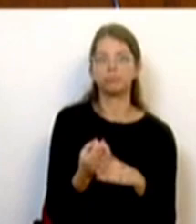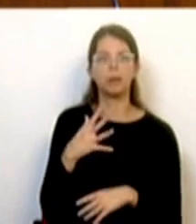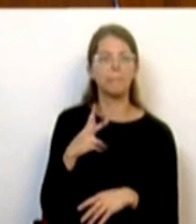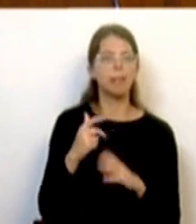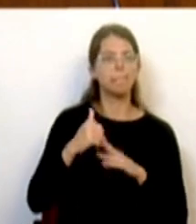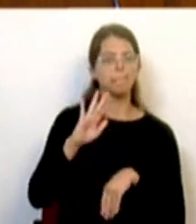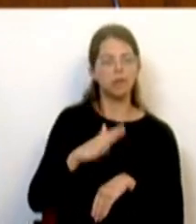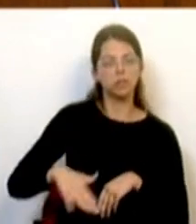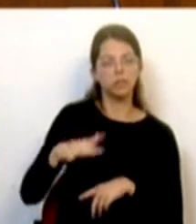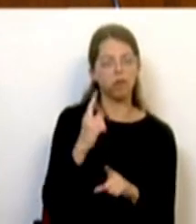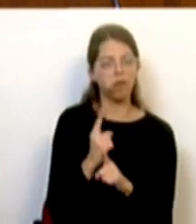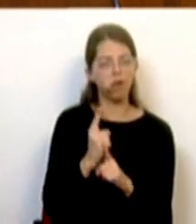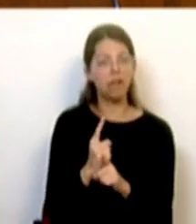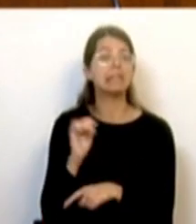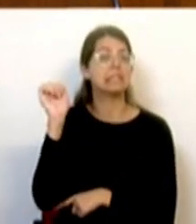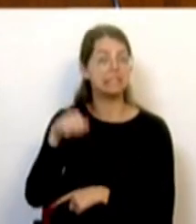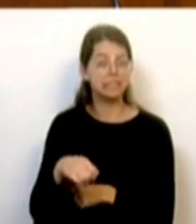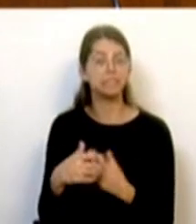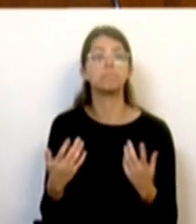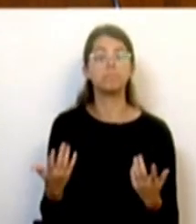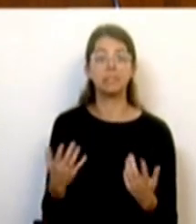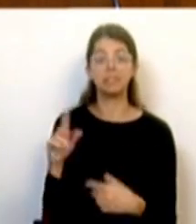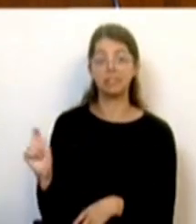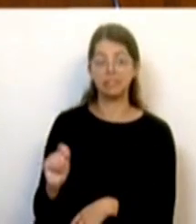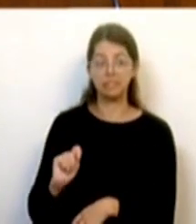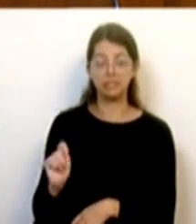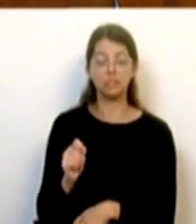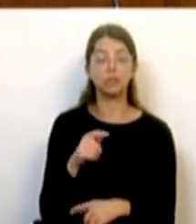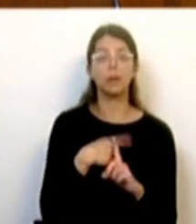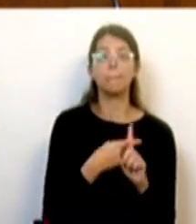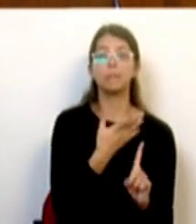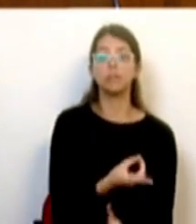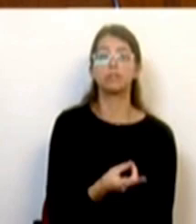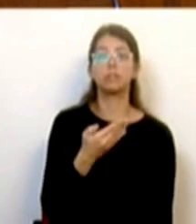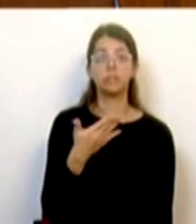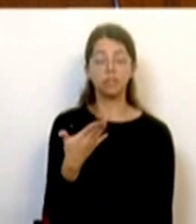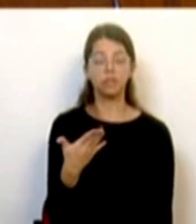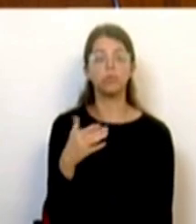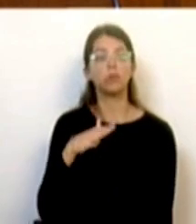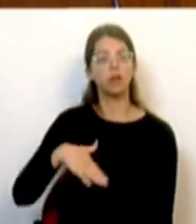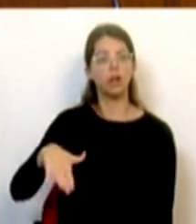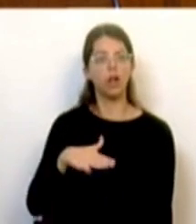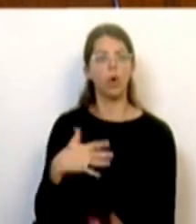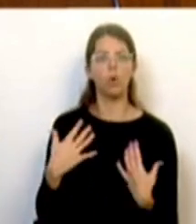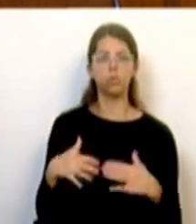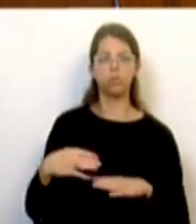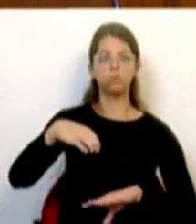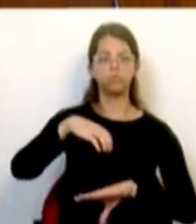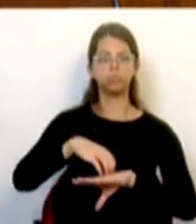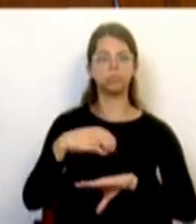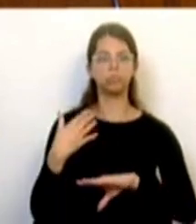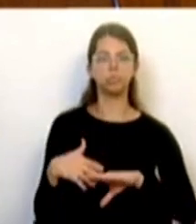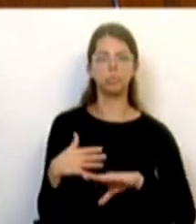trabalho naquela região. E sim, para Sines, que em 1971 foi considerado um grande polo de